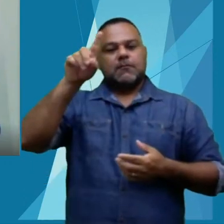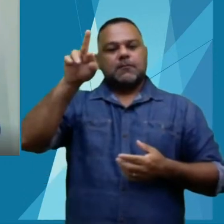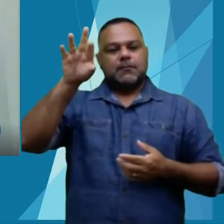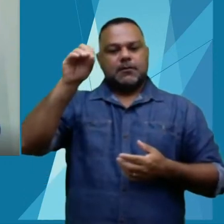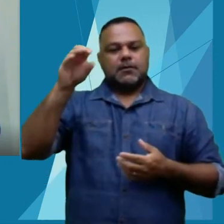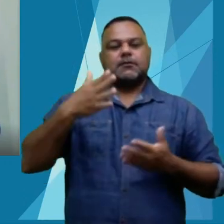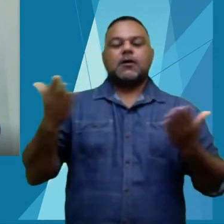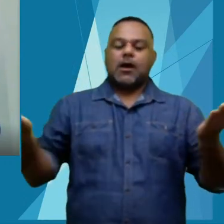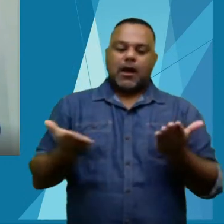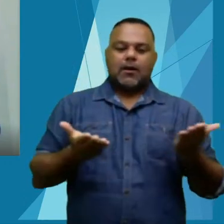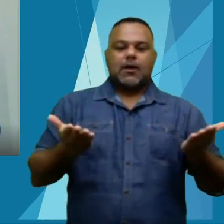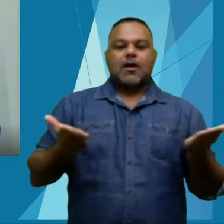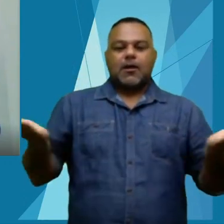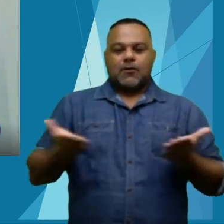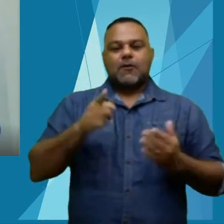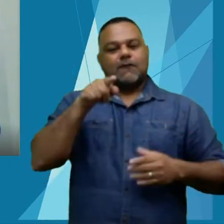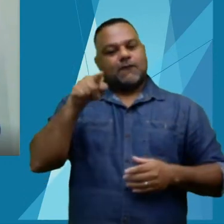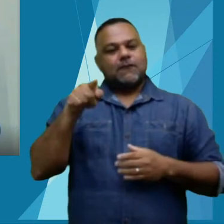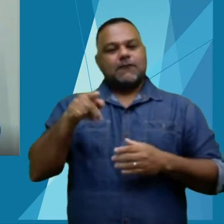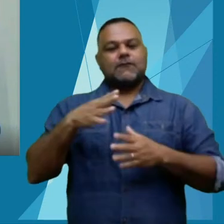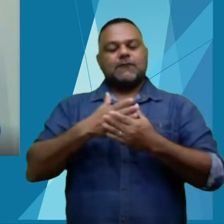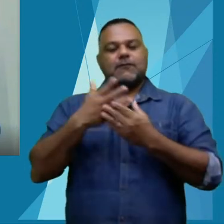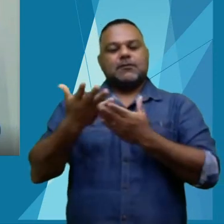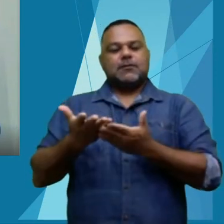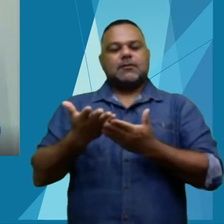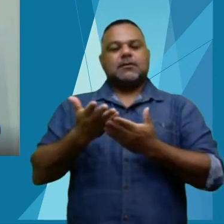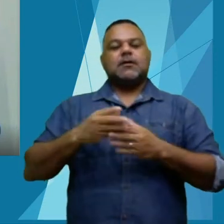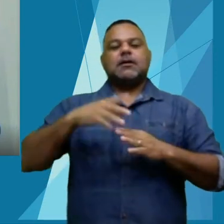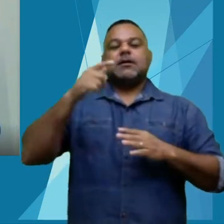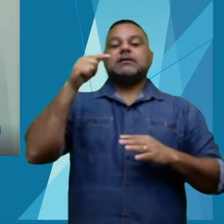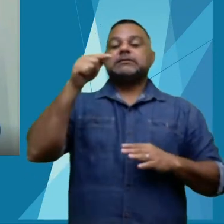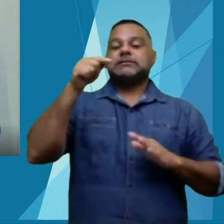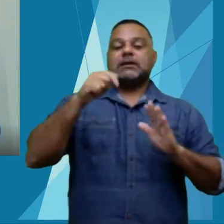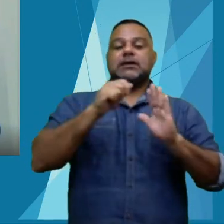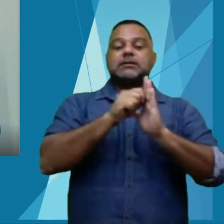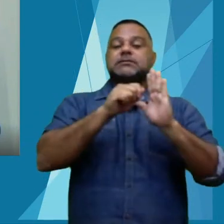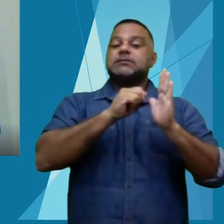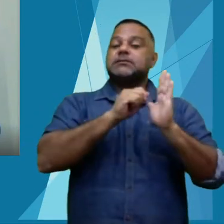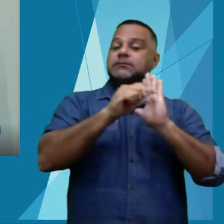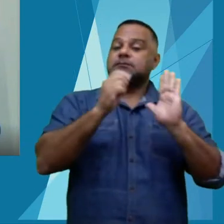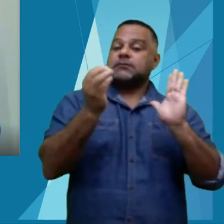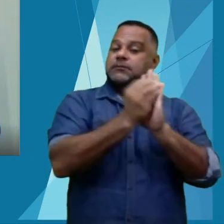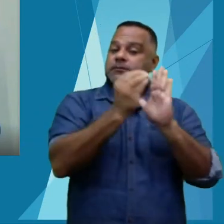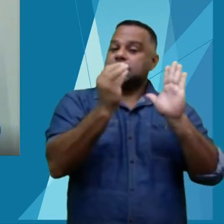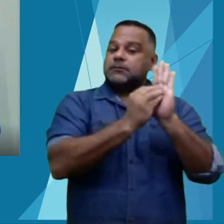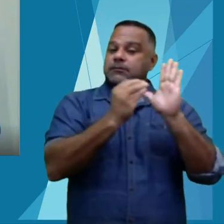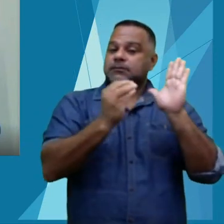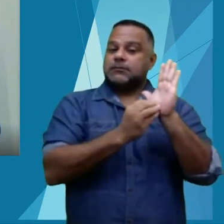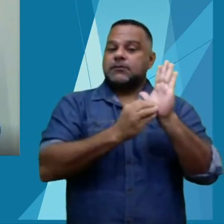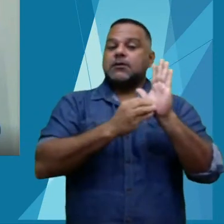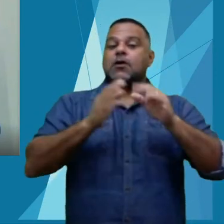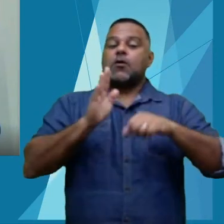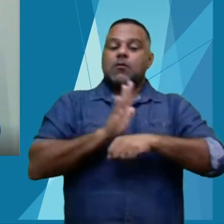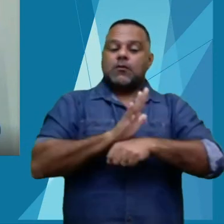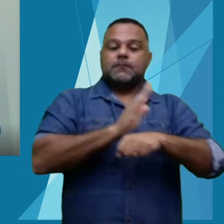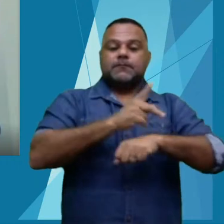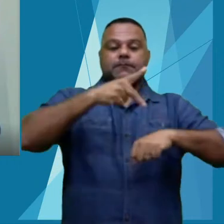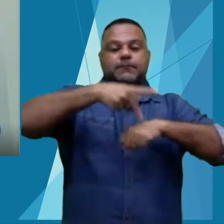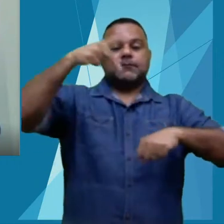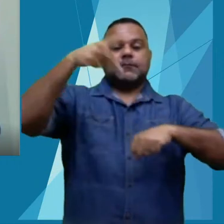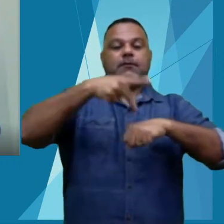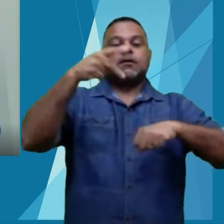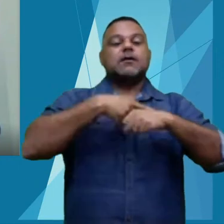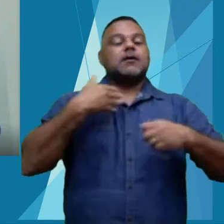com você, lançando a revista, só eram sete artigos científicos com o apoio da pós-graduação e, aqui, eu já